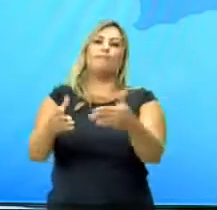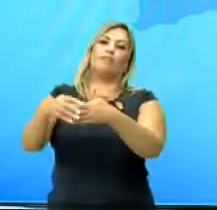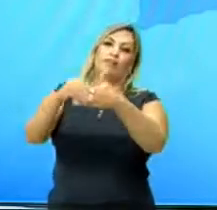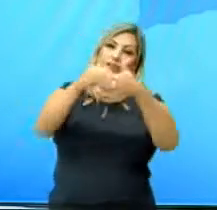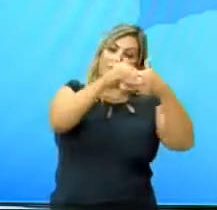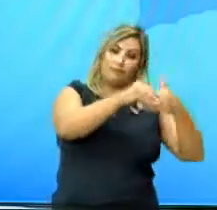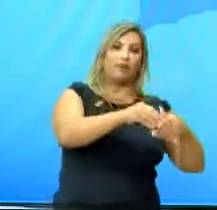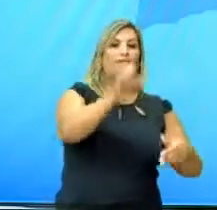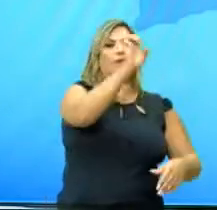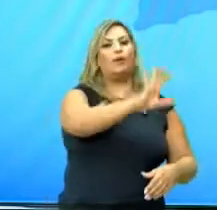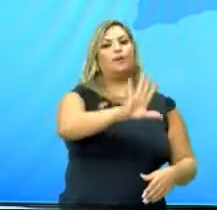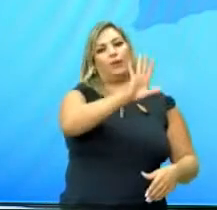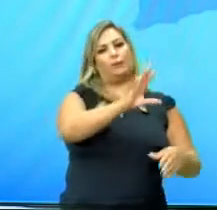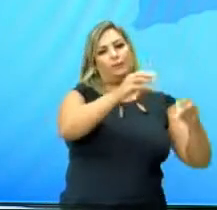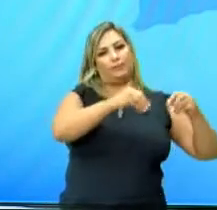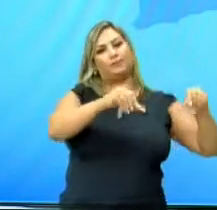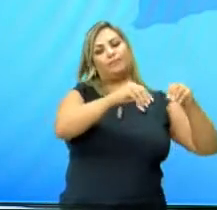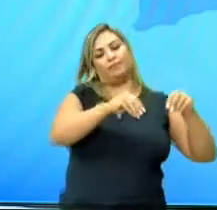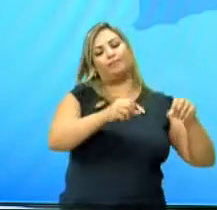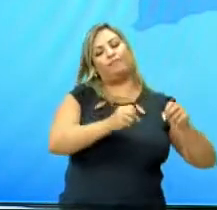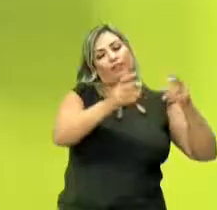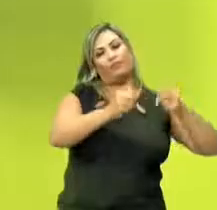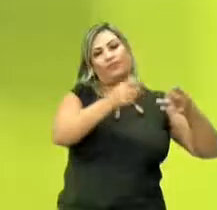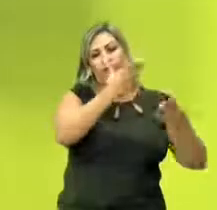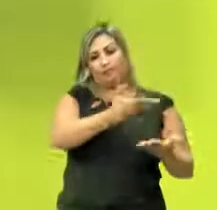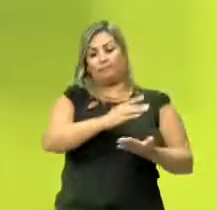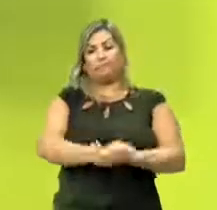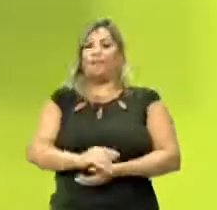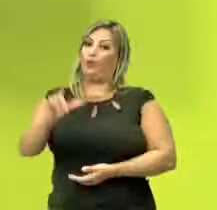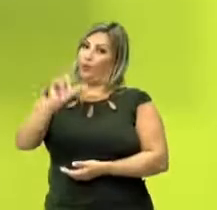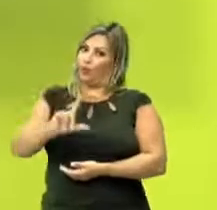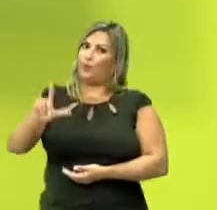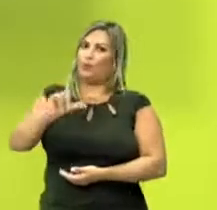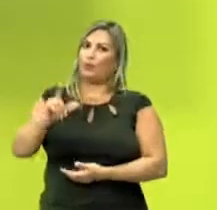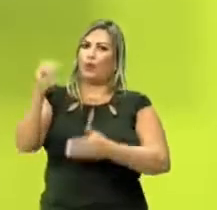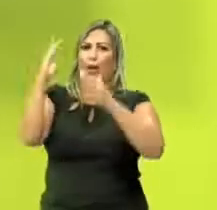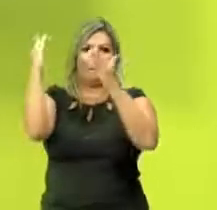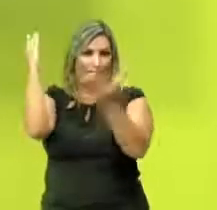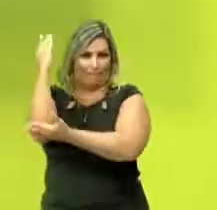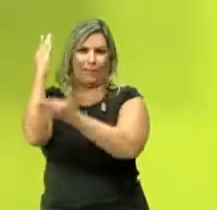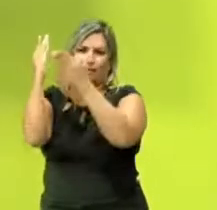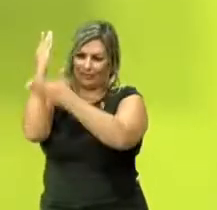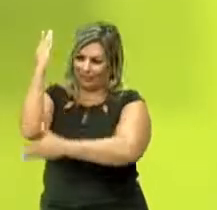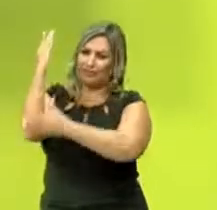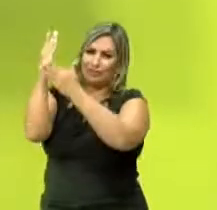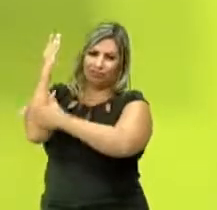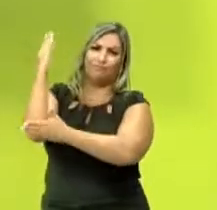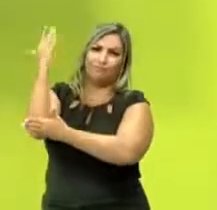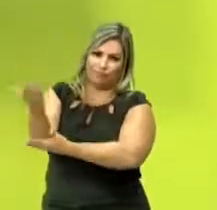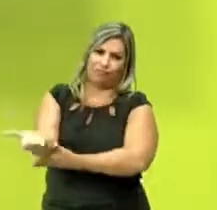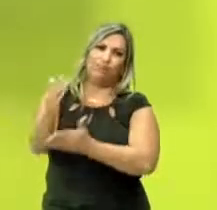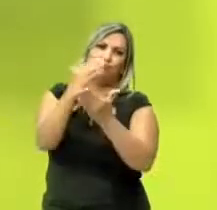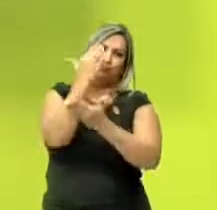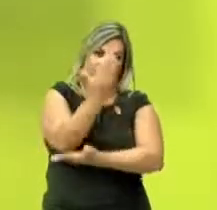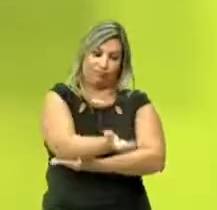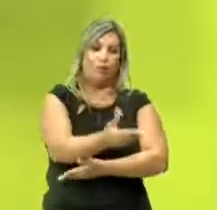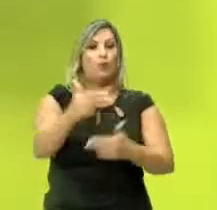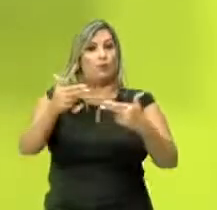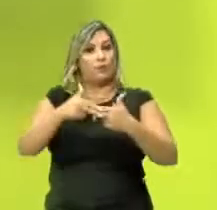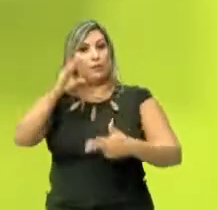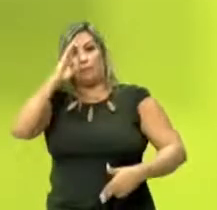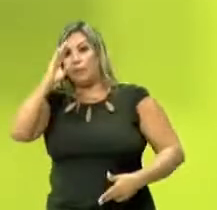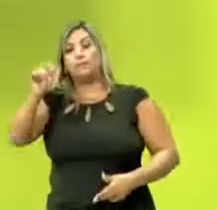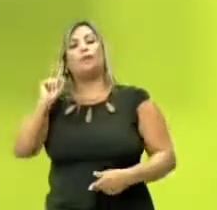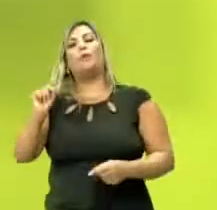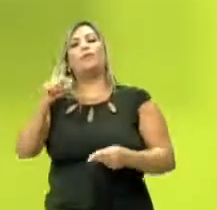-brasil e comercializavam no território europeu. E, é claro, tanto a madeira poderia ser utilizada, mas o principal